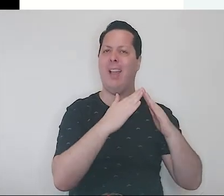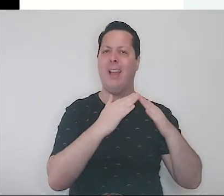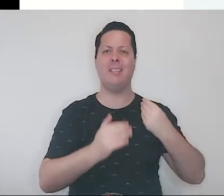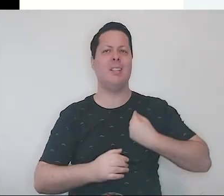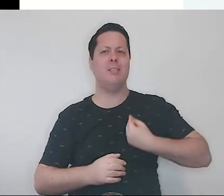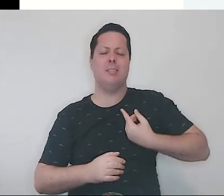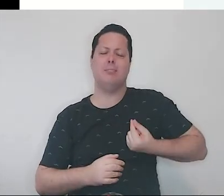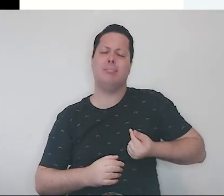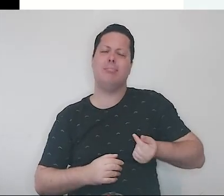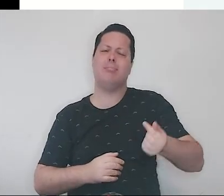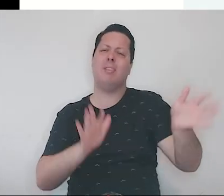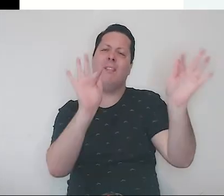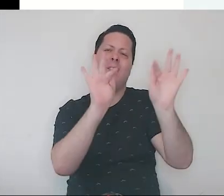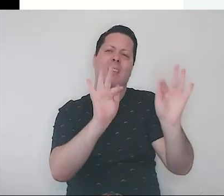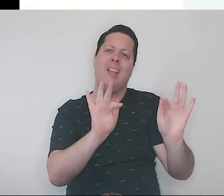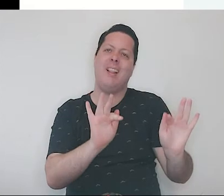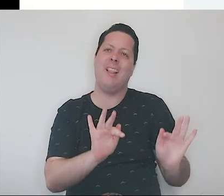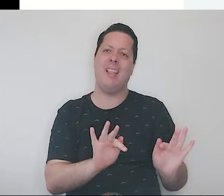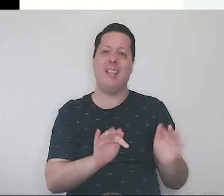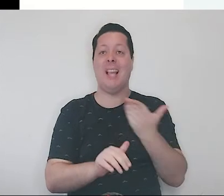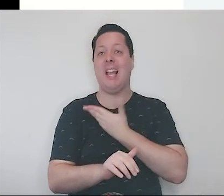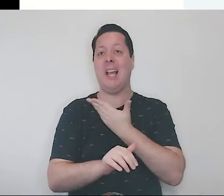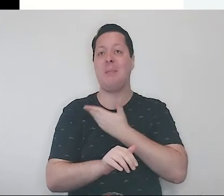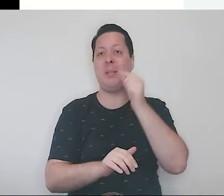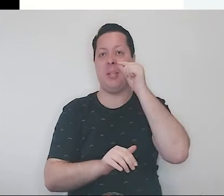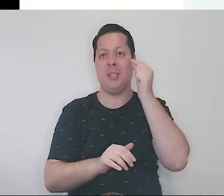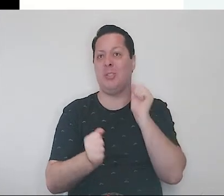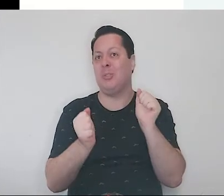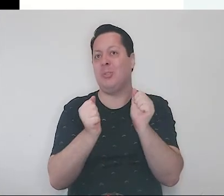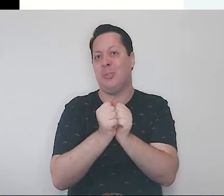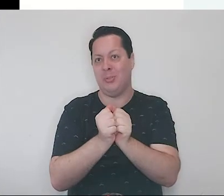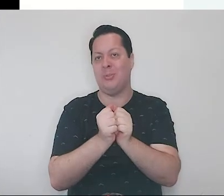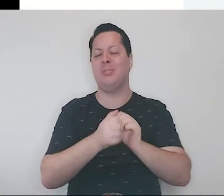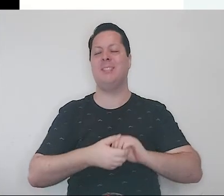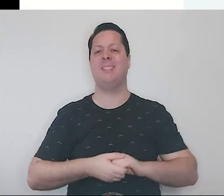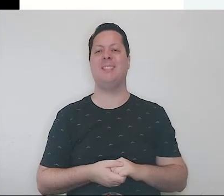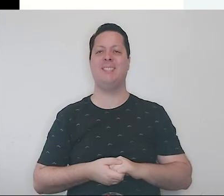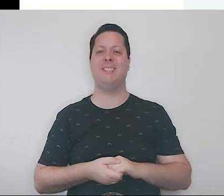viveram muito felizes e com novos amigos ao seu redor.